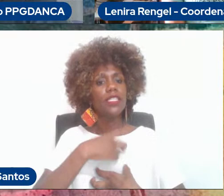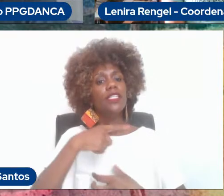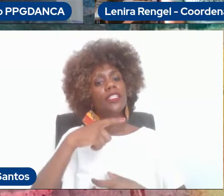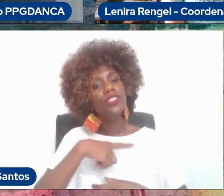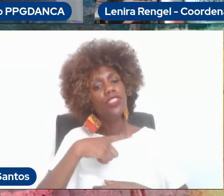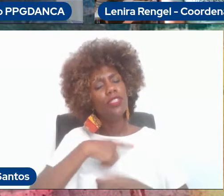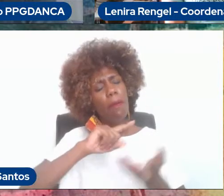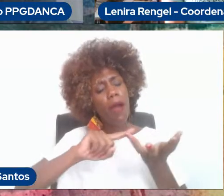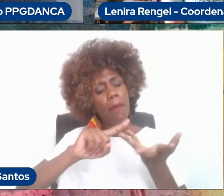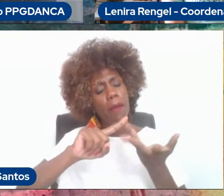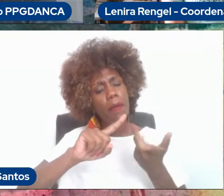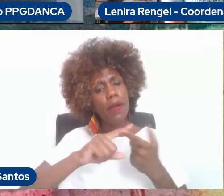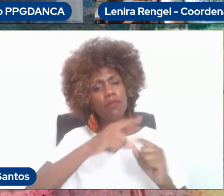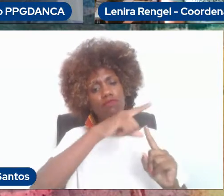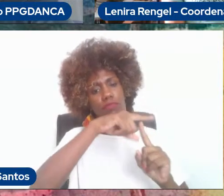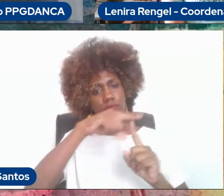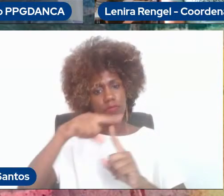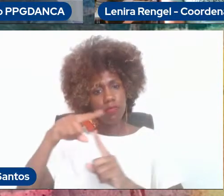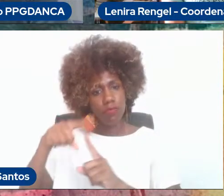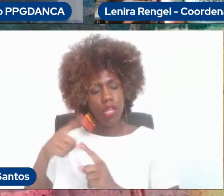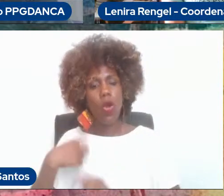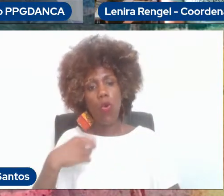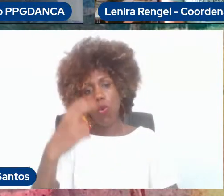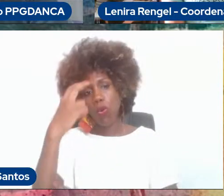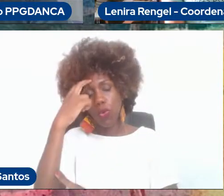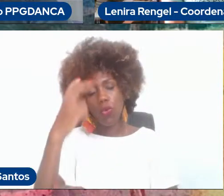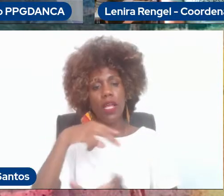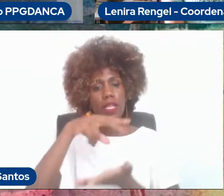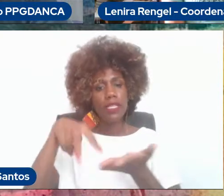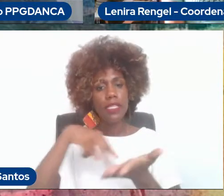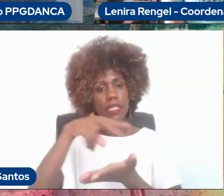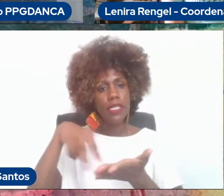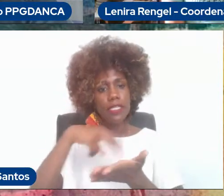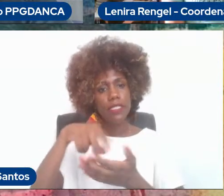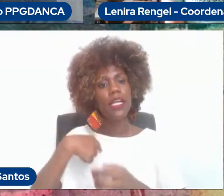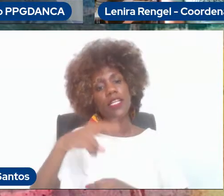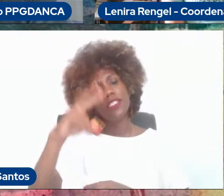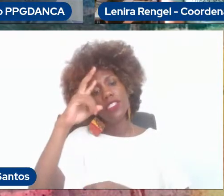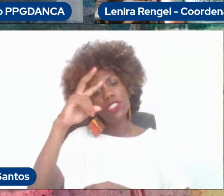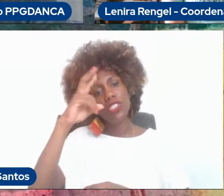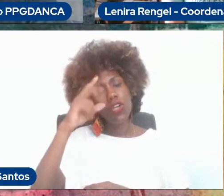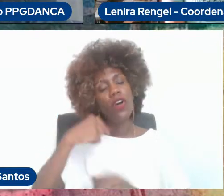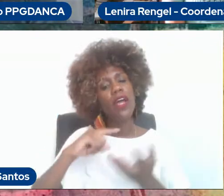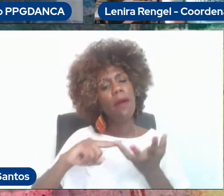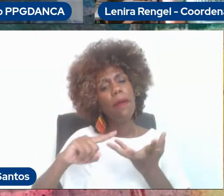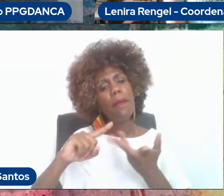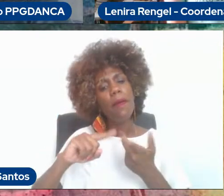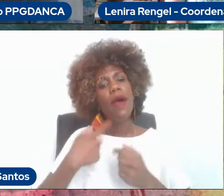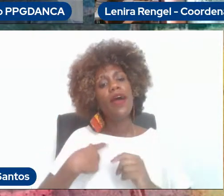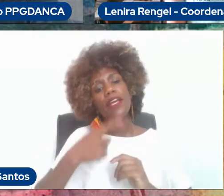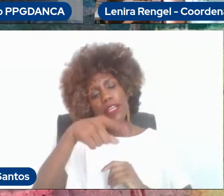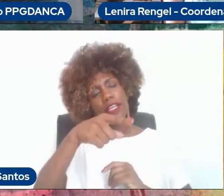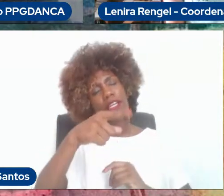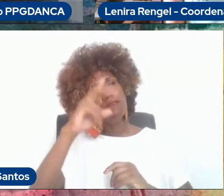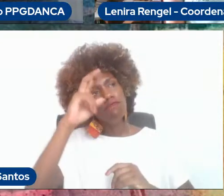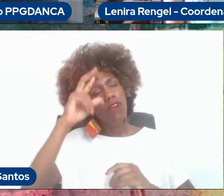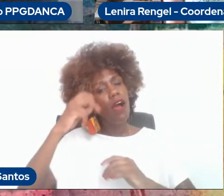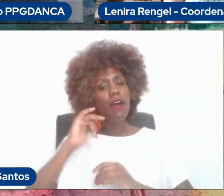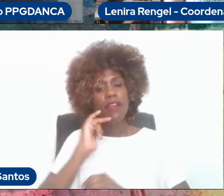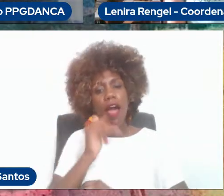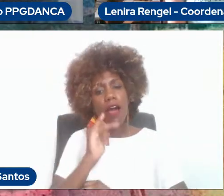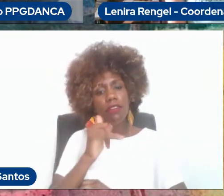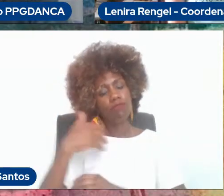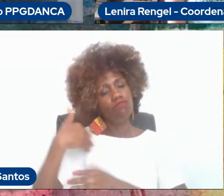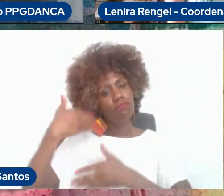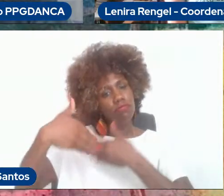culturas, danças e manifestações populares, as histórias, historiografias e repertórios. Demora, porque somos